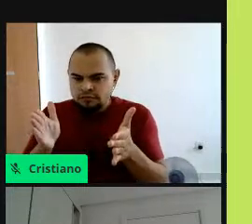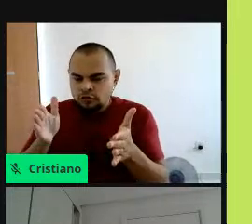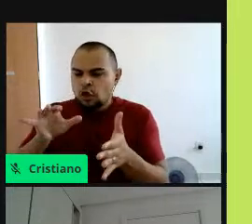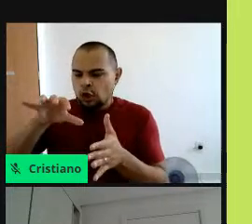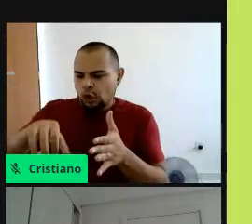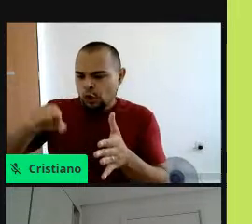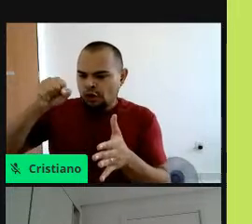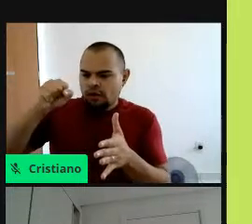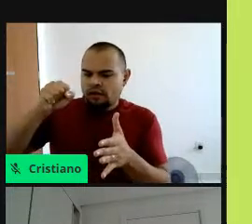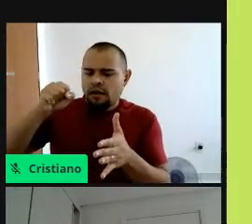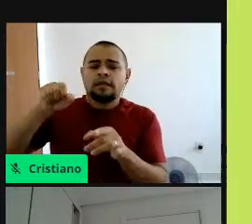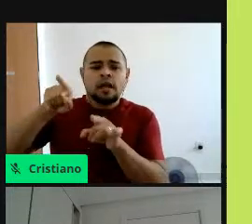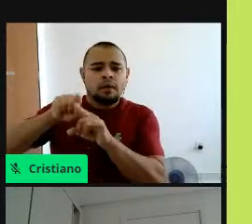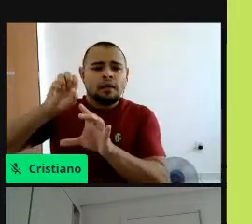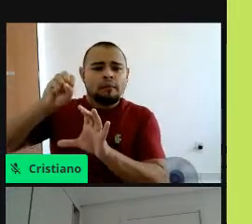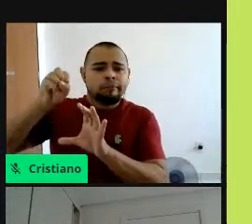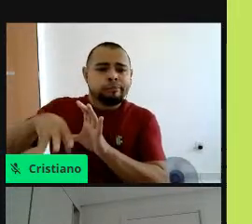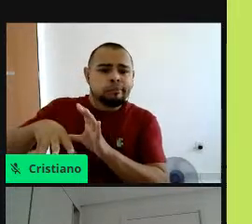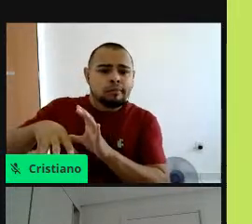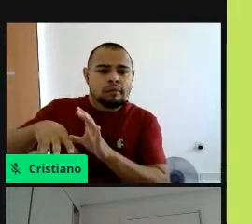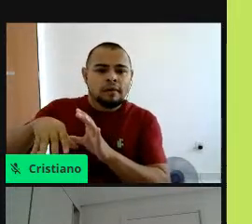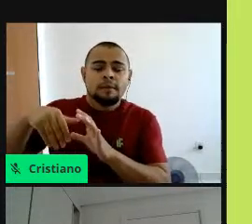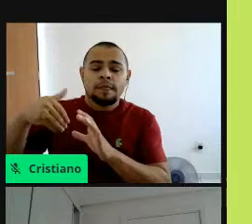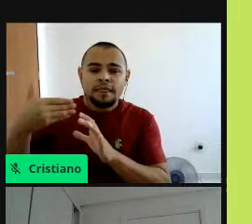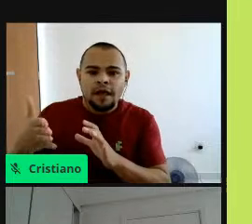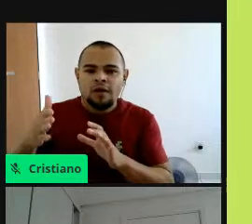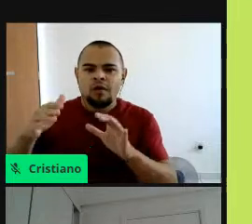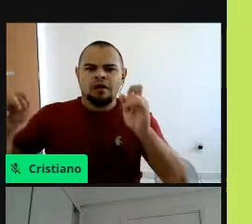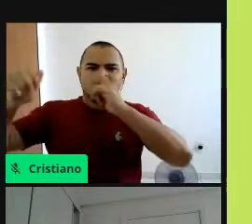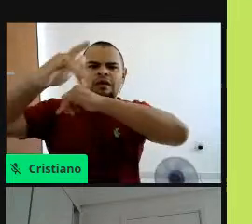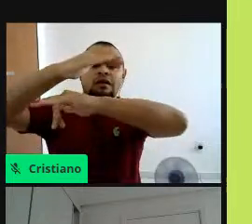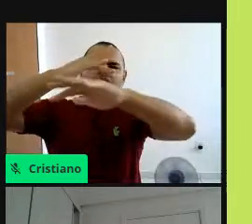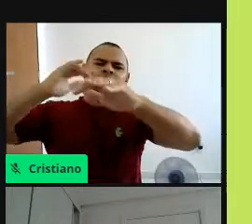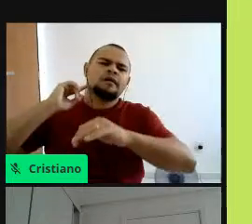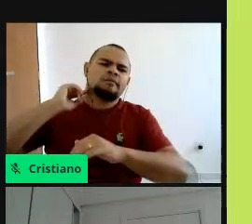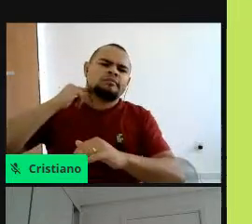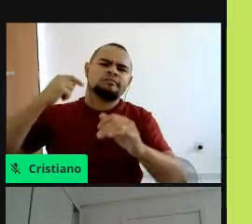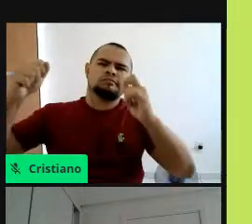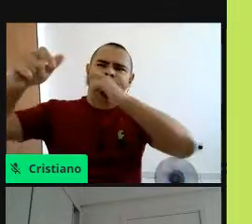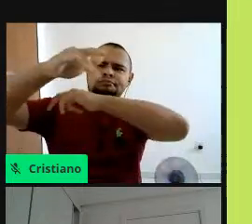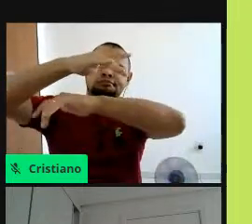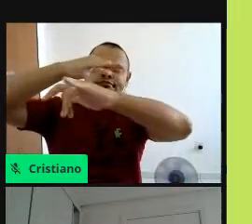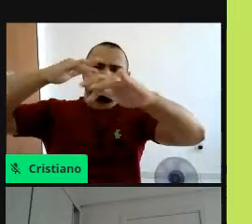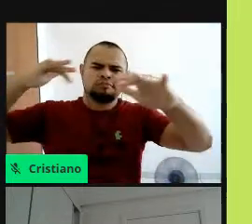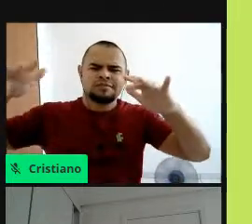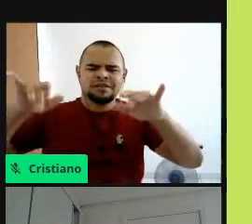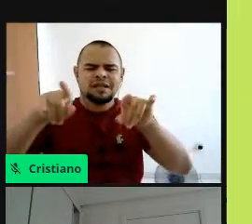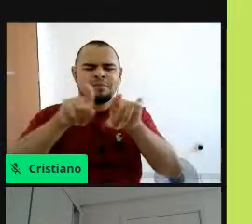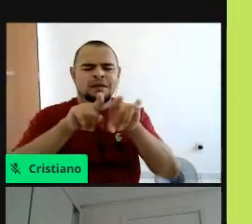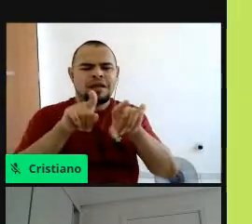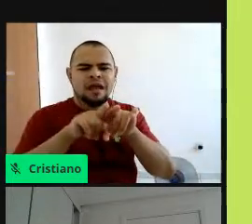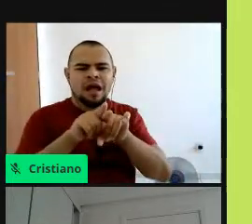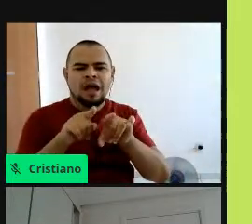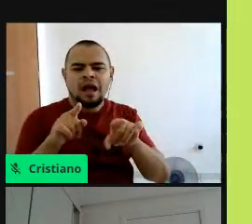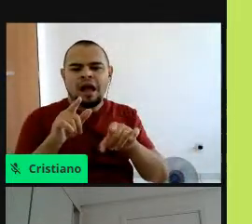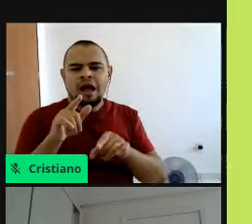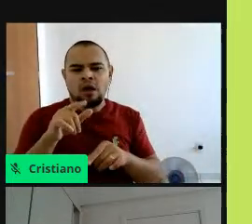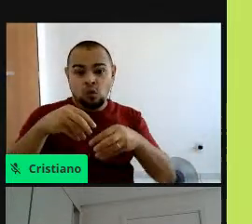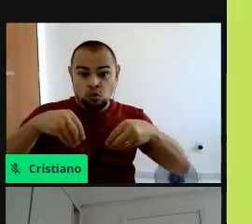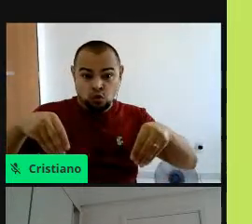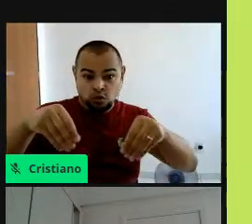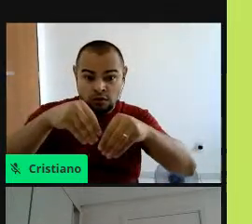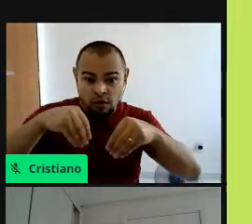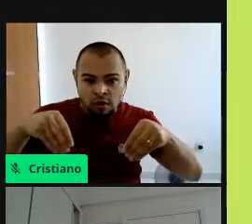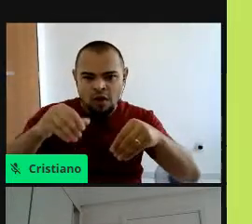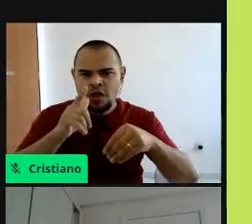gente deposita nela, então, o poluente atmosférico está muito próximo a nós, a qualidade do solo, das águas, tudo muito próximo, né, a gente